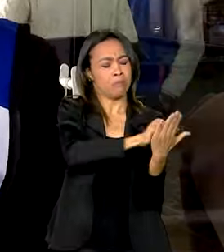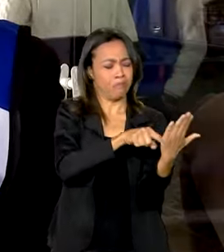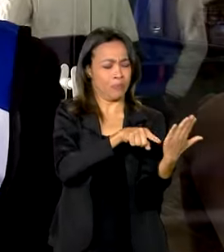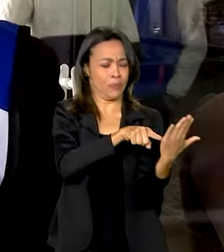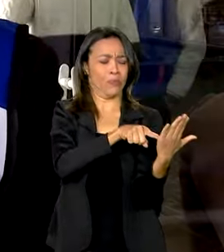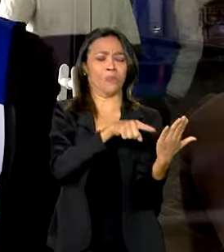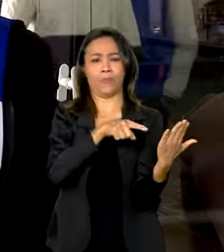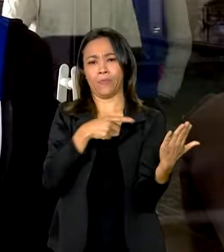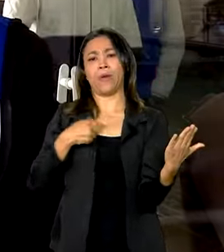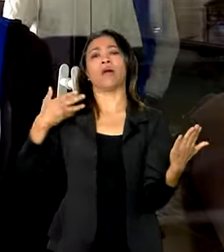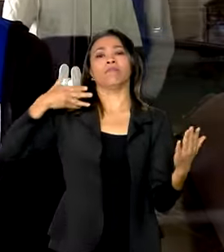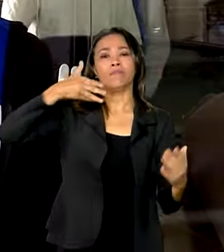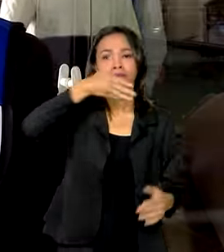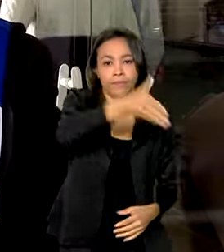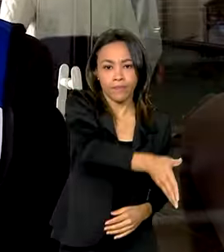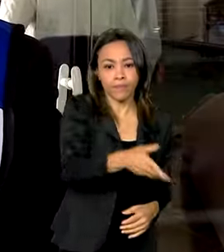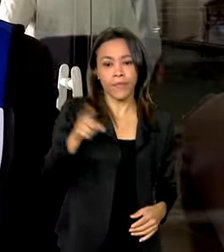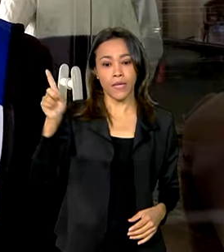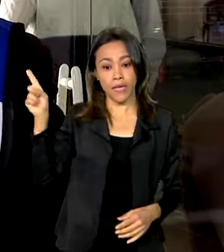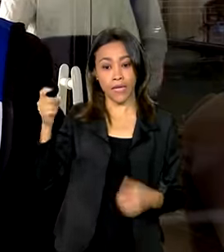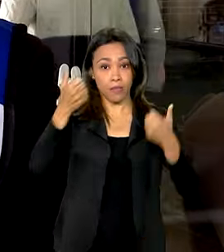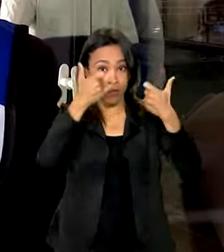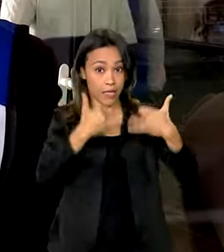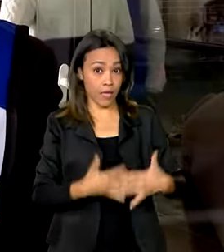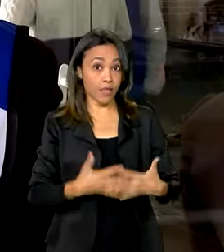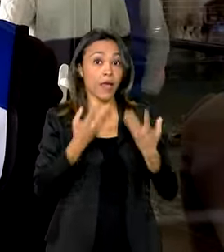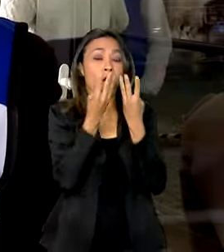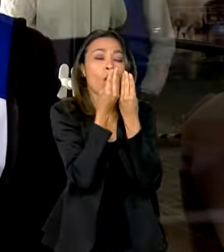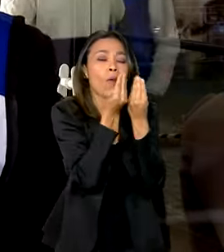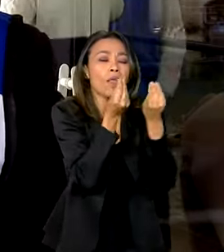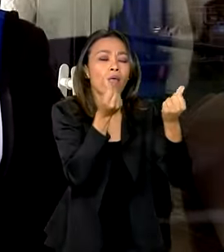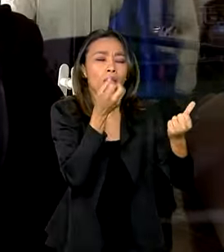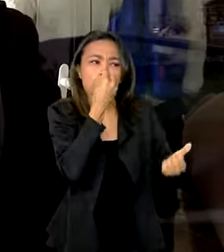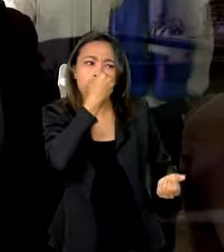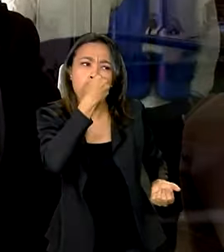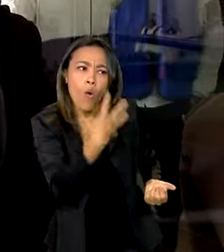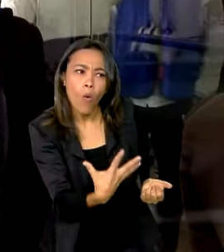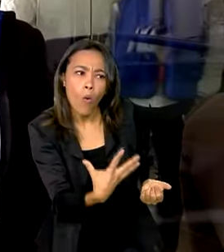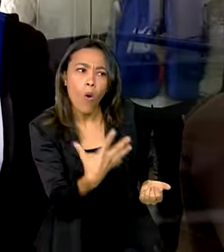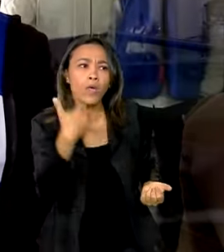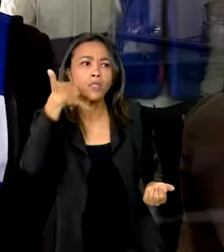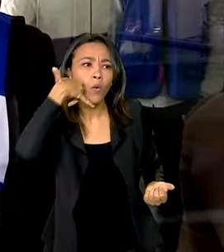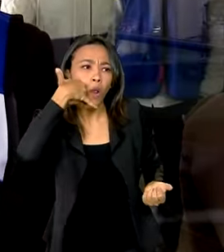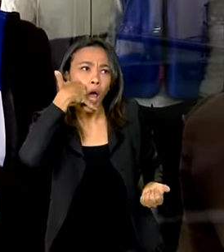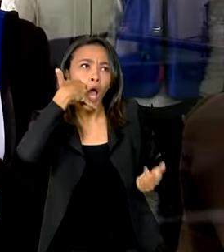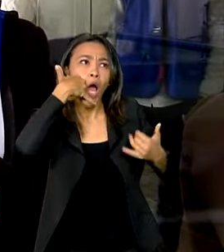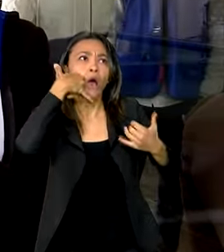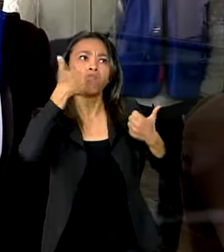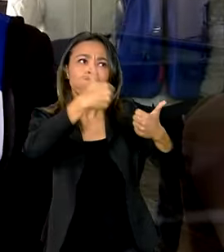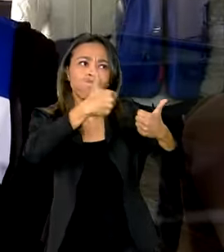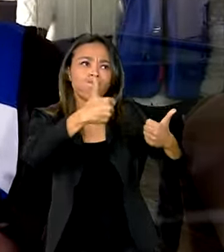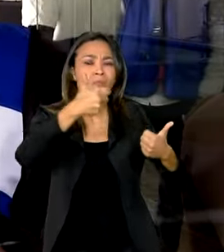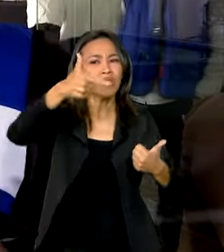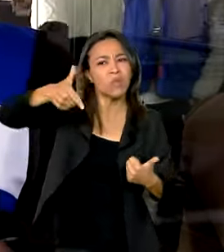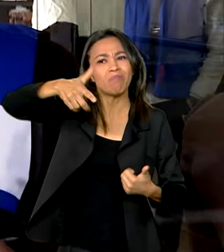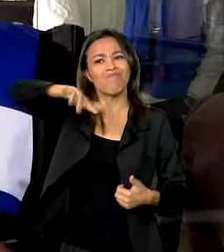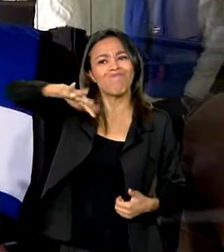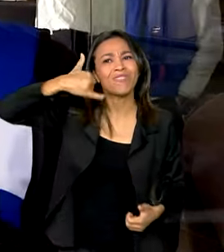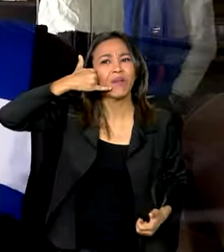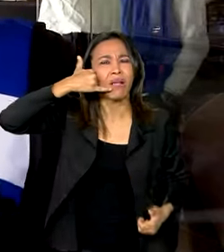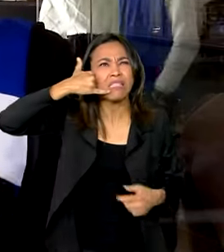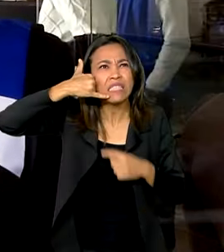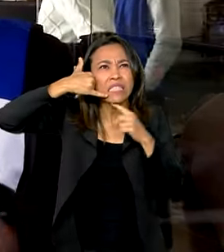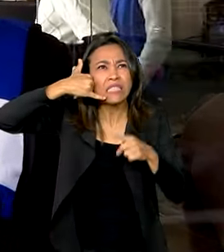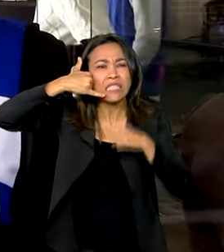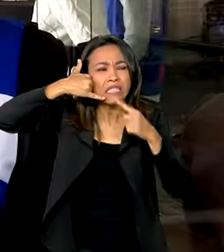A gente tem percebido que tem localidades que a qualidade está boa e tem localidades que a qualidade está razoável, que a gente